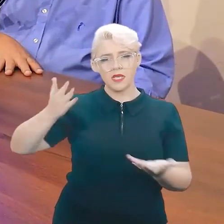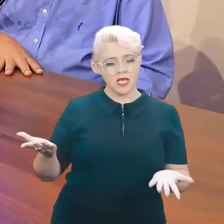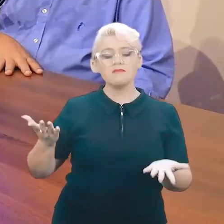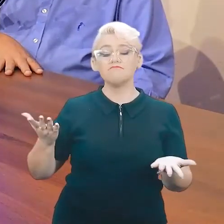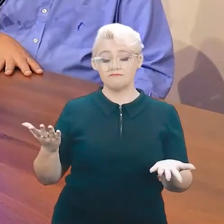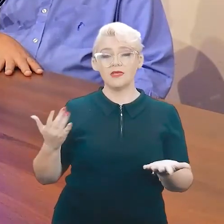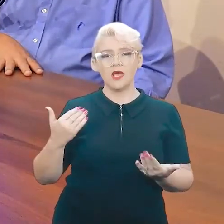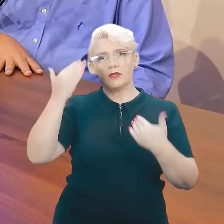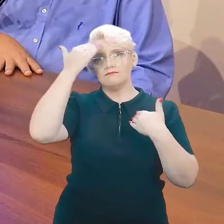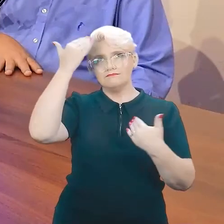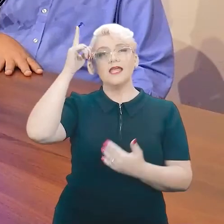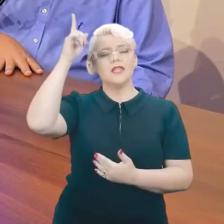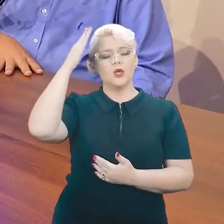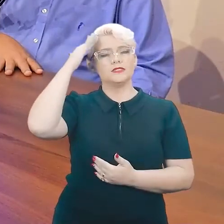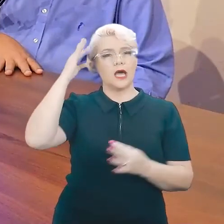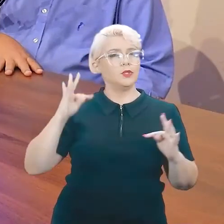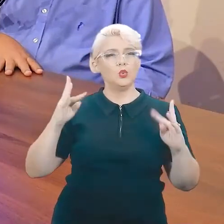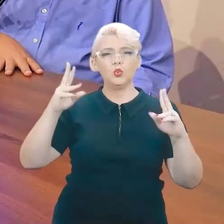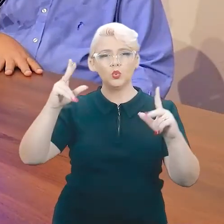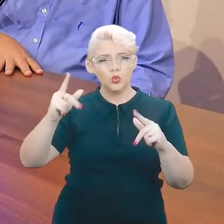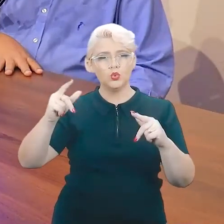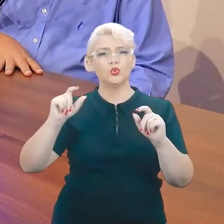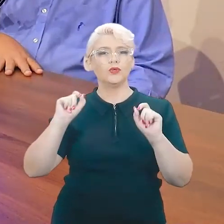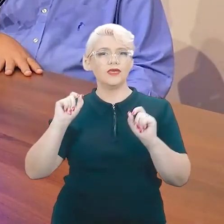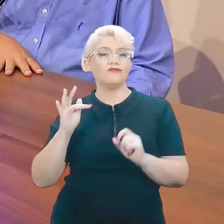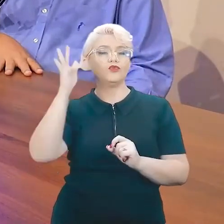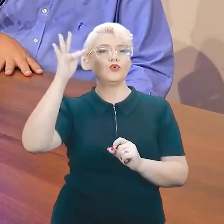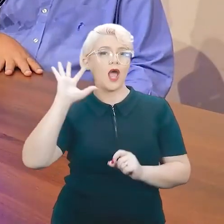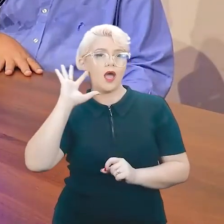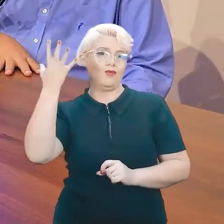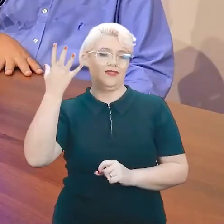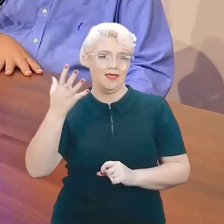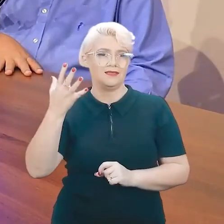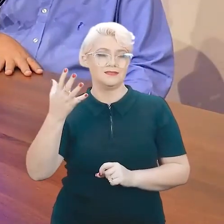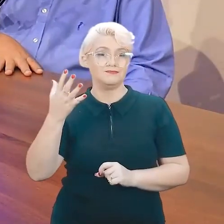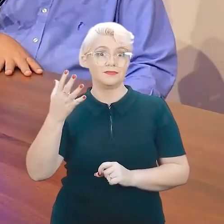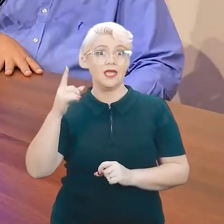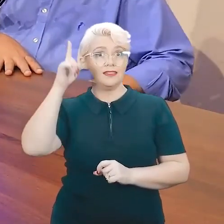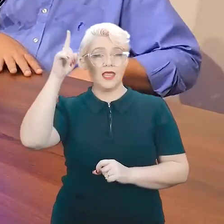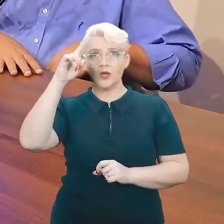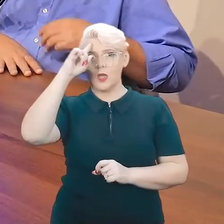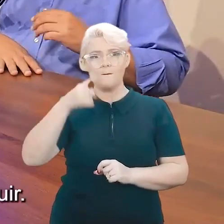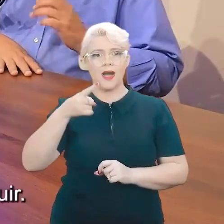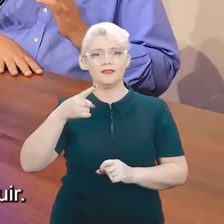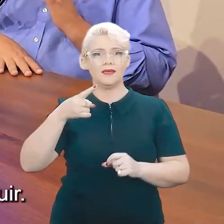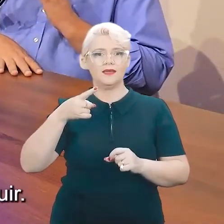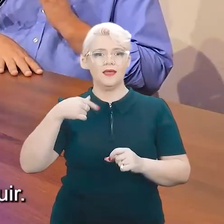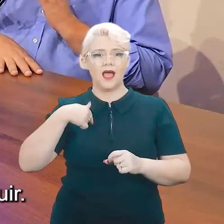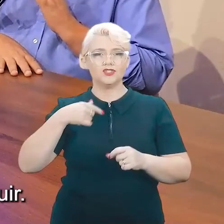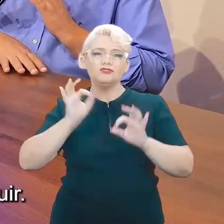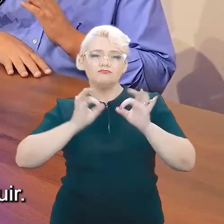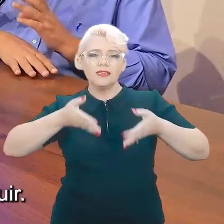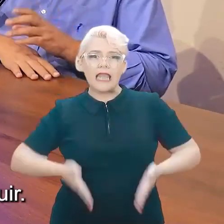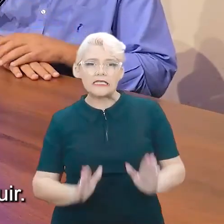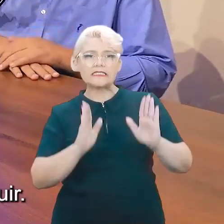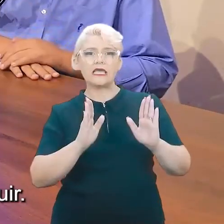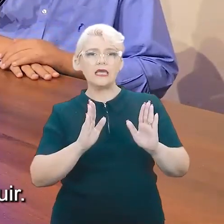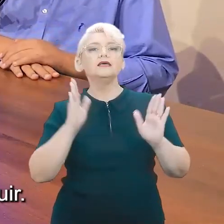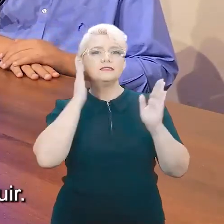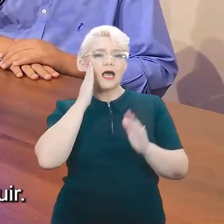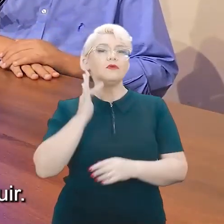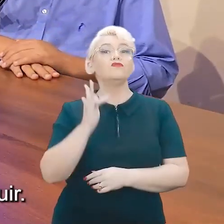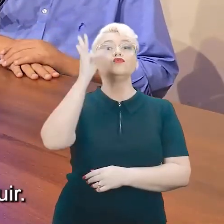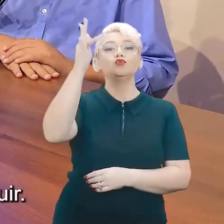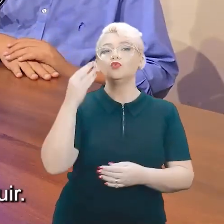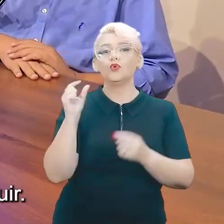agradecer. Eu acho que Deus escreve certas por minhas tortas. Ele nunca manda a gente na Terra sem nenhum motivo, né? Sim. Sempre tem o nosso